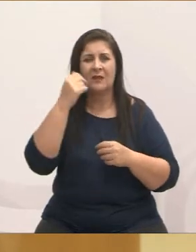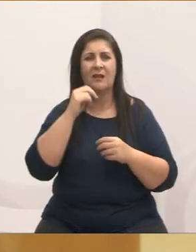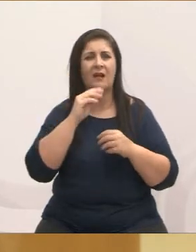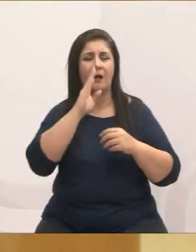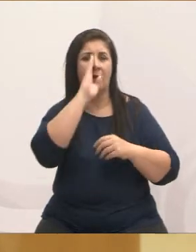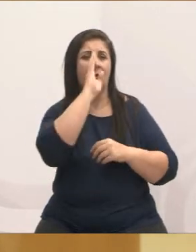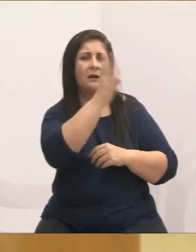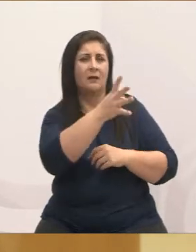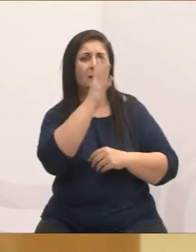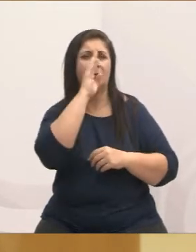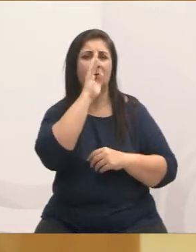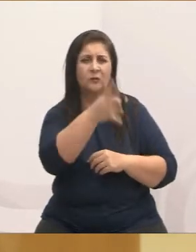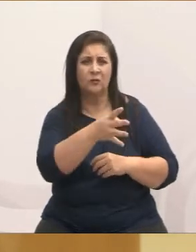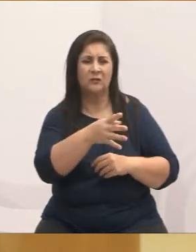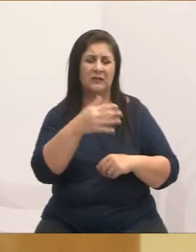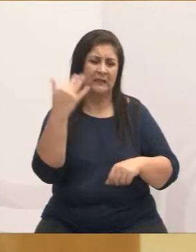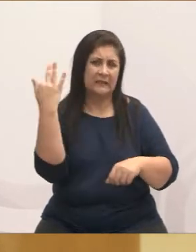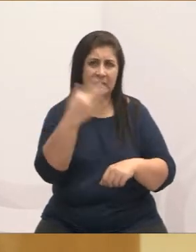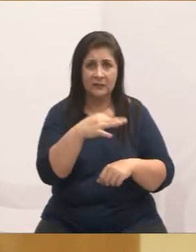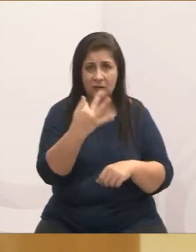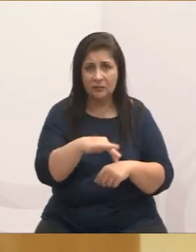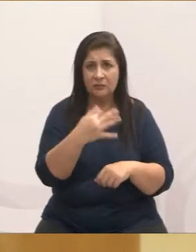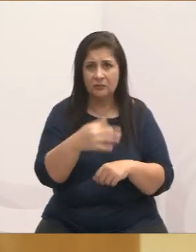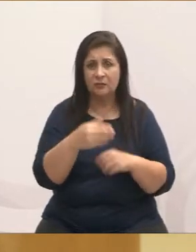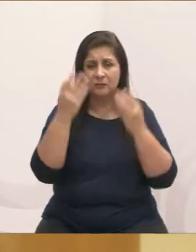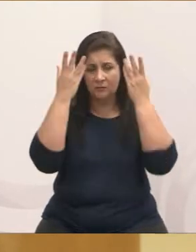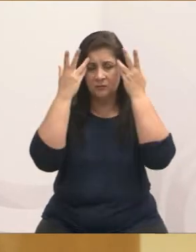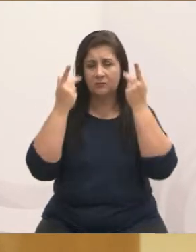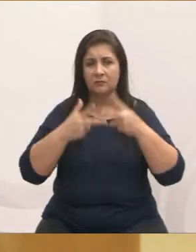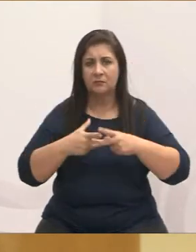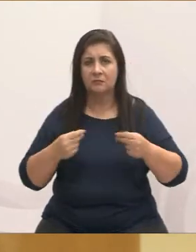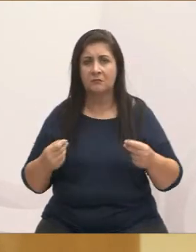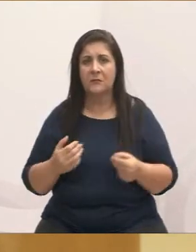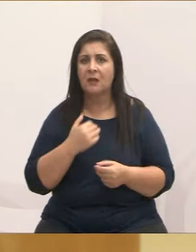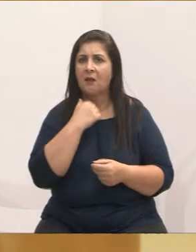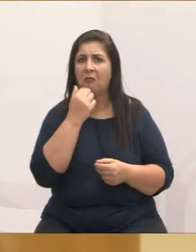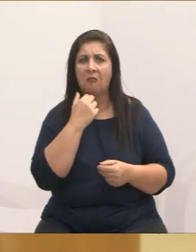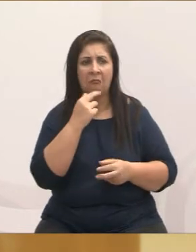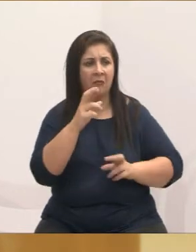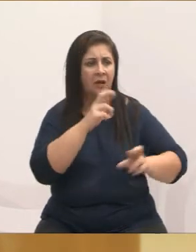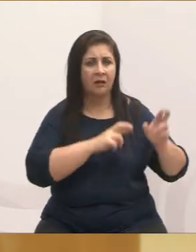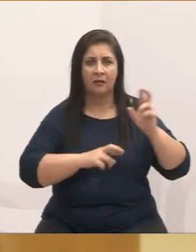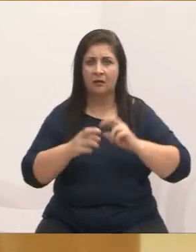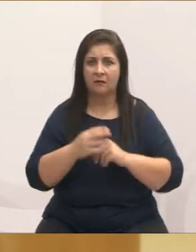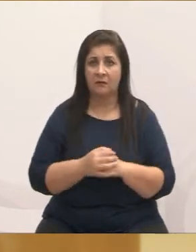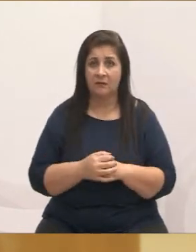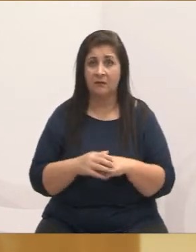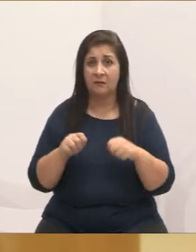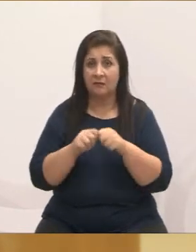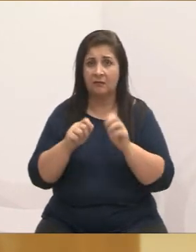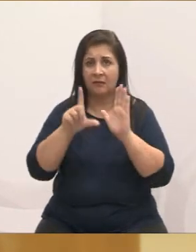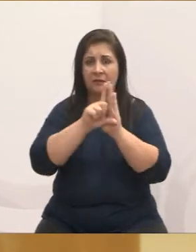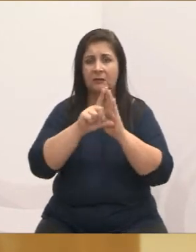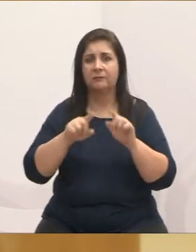tratos, as denúncias de maus tratos não estão sendo averiguadas, não adianta fazer leis, essas leis não são cumpridas.